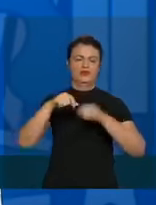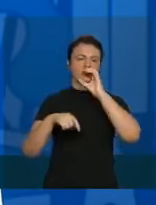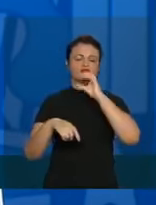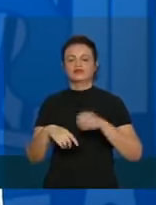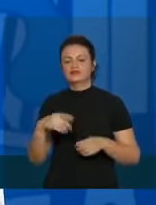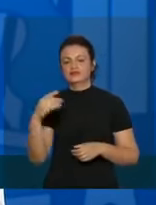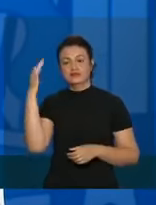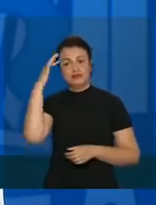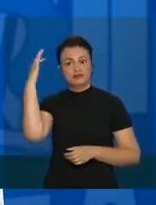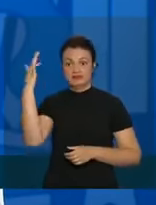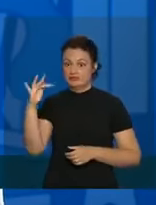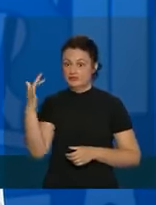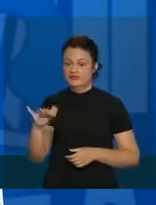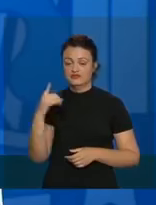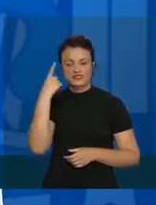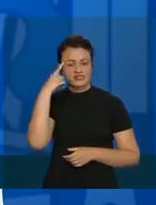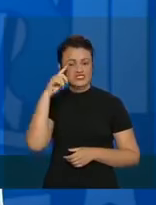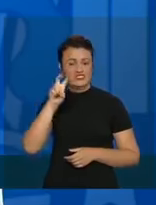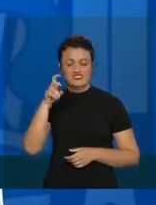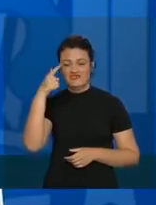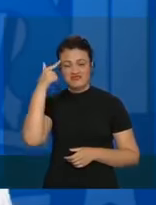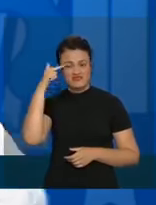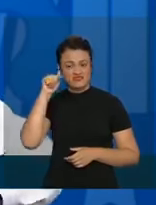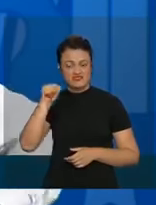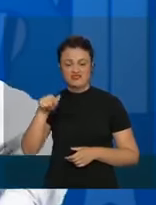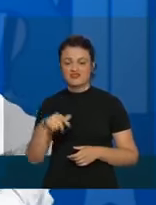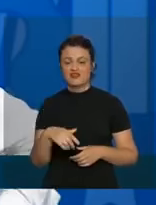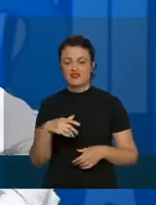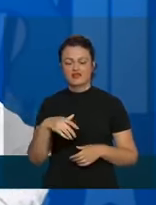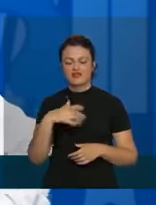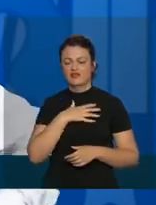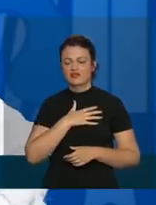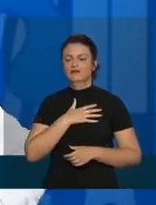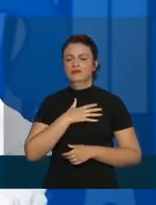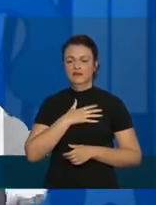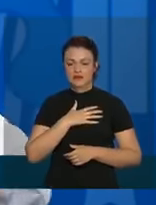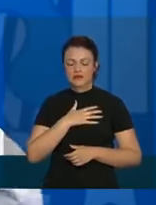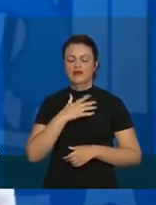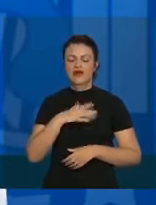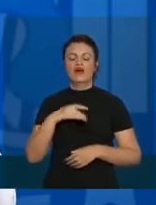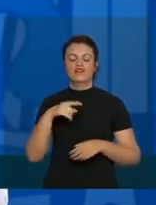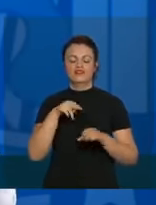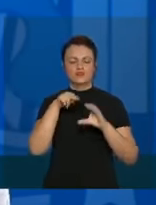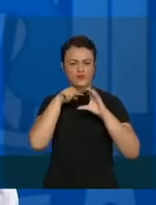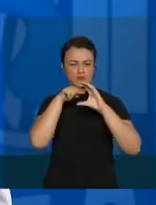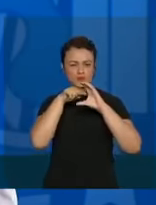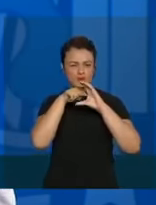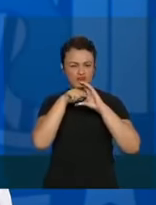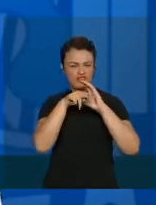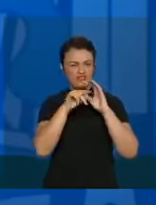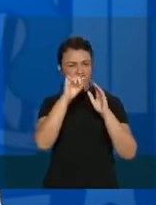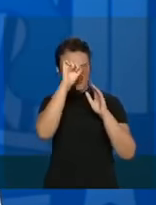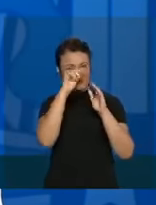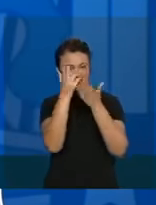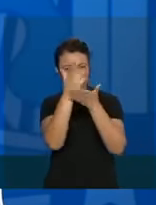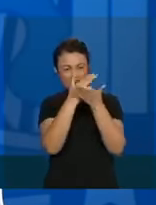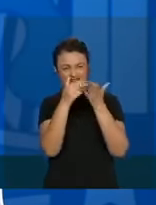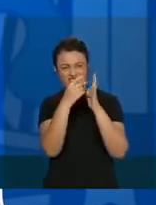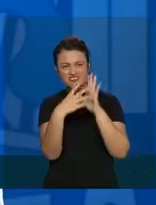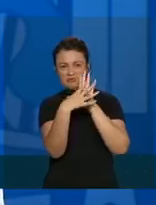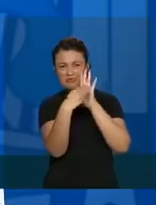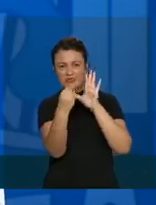atravessou durante cinco dias, sete dias, teve falta de ar, fez uma tomografia, tinham lá umas imagens no pulmão dele,